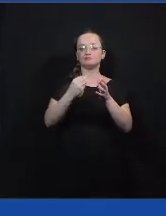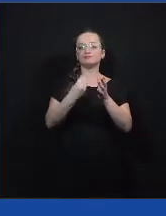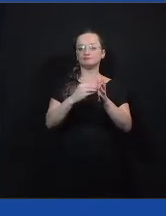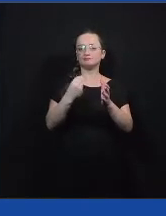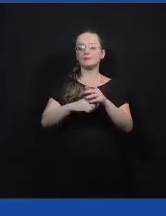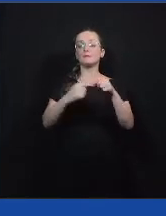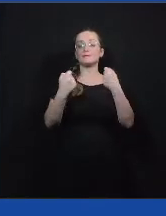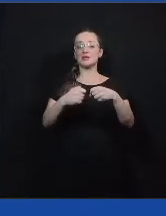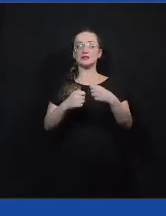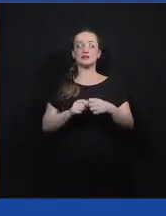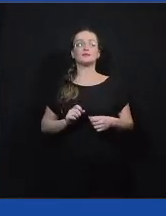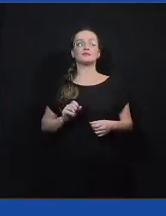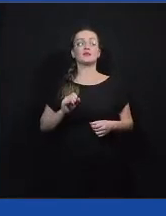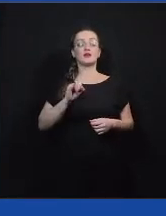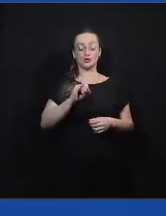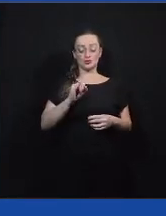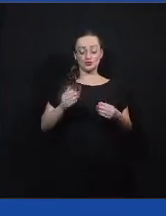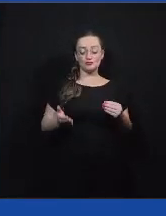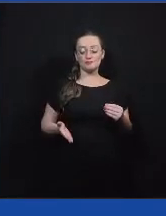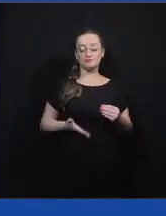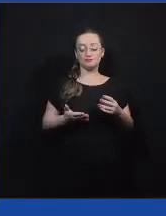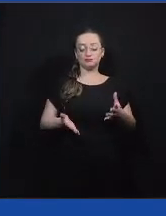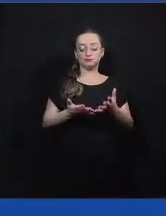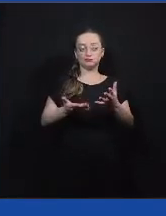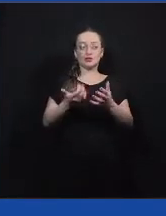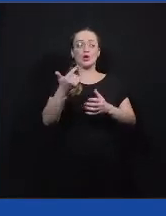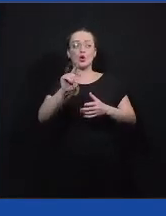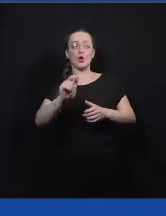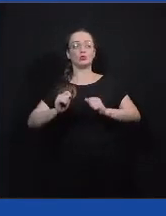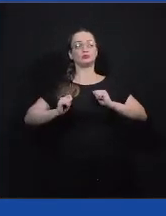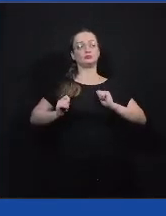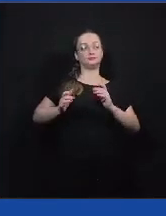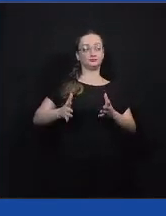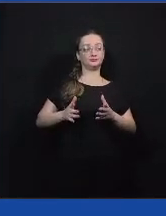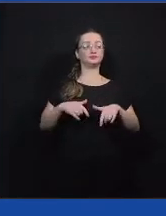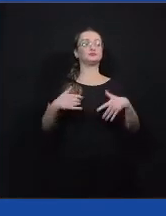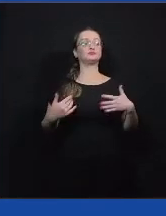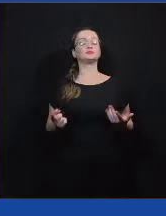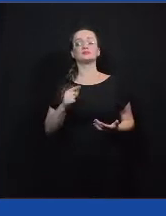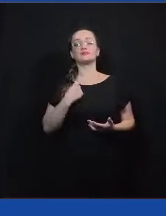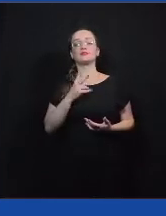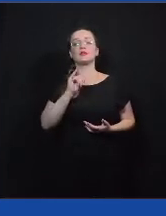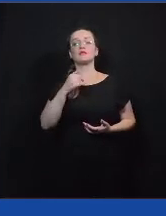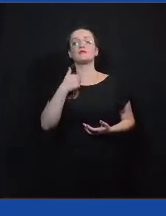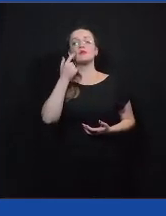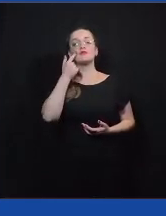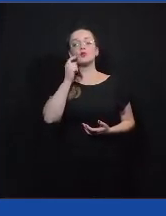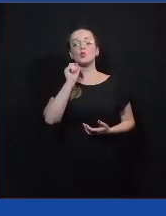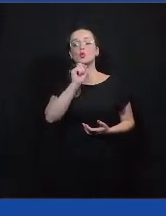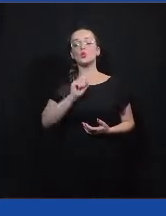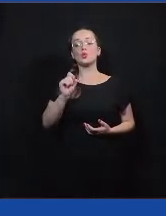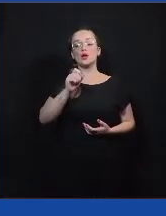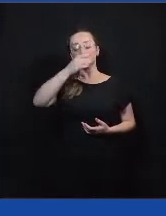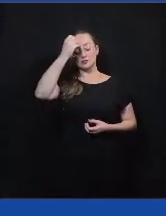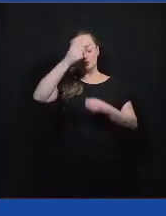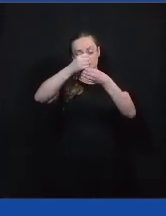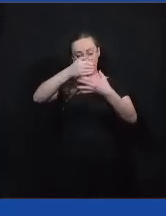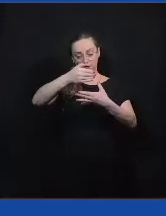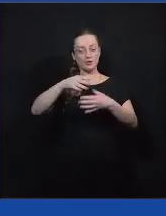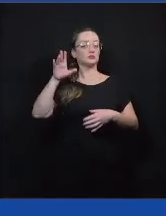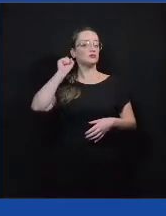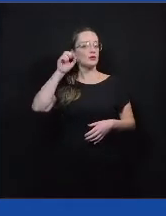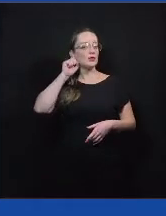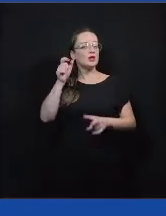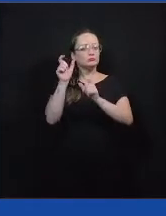que isso retroalimenta a nossa próxima ação. Então, a gente vai ver o que o pessoal do chat que está ouvindo vocês